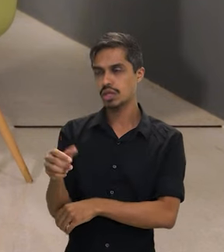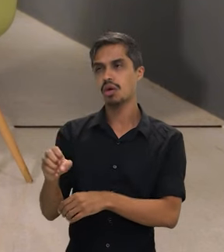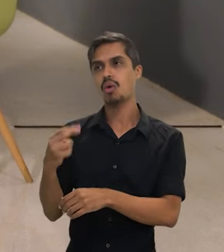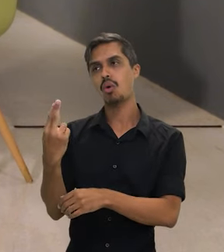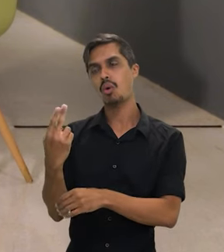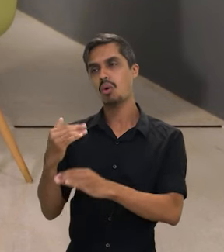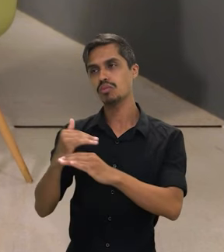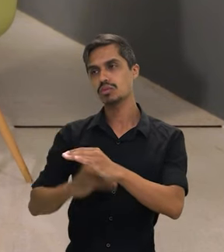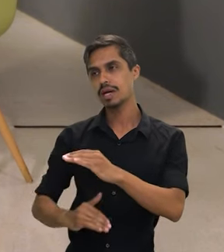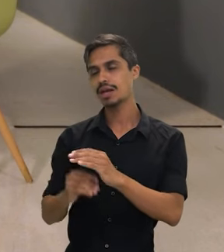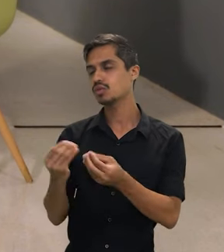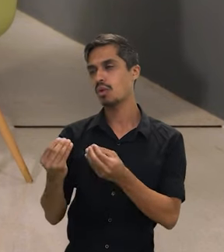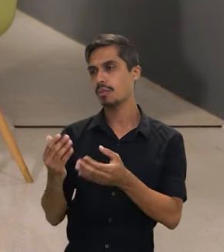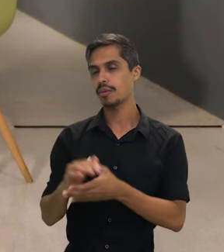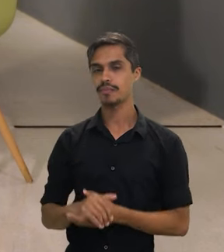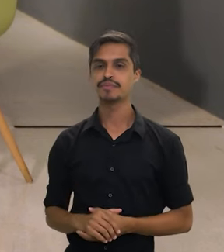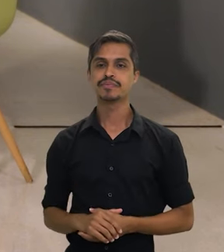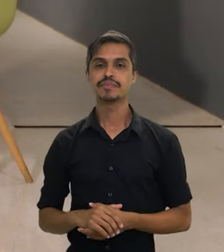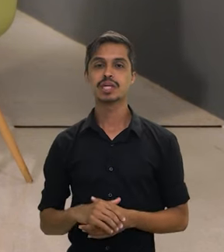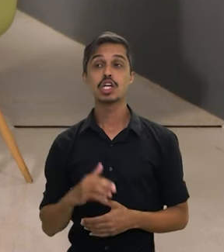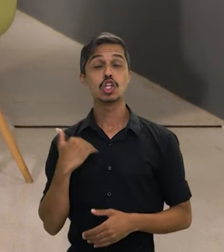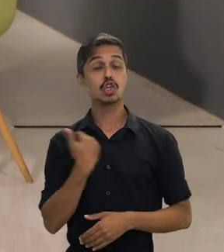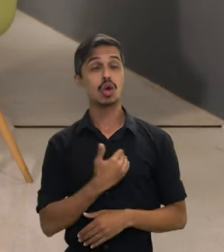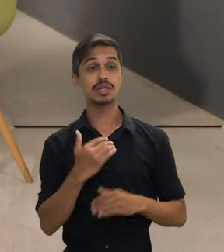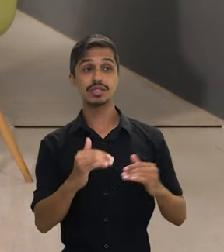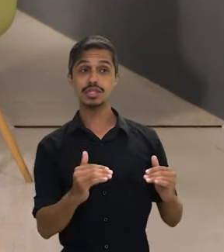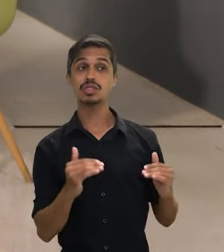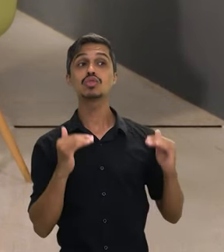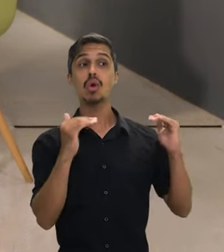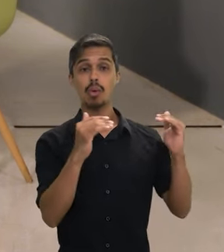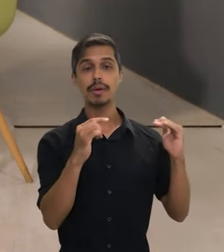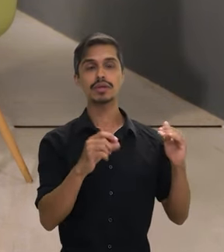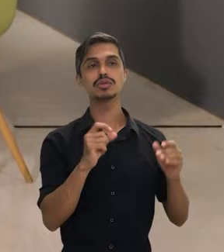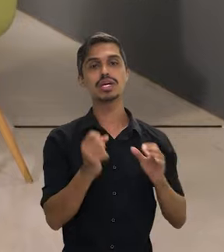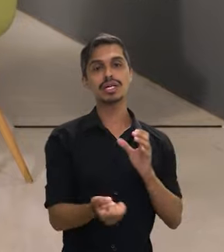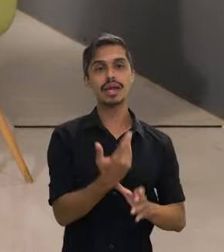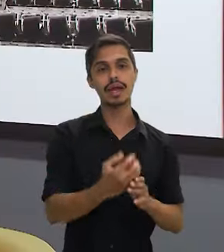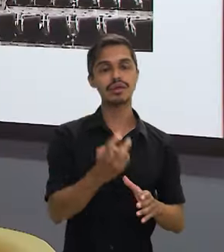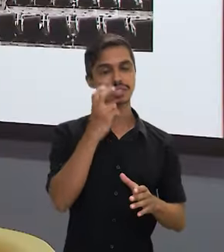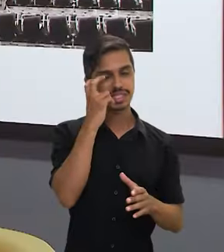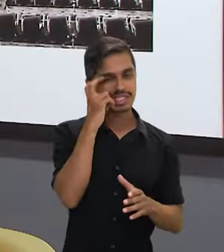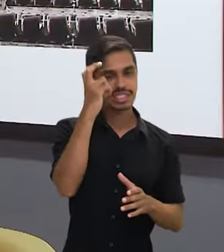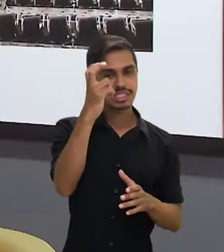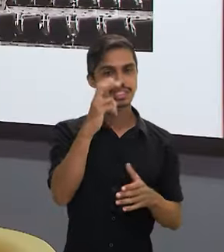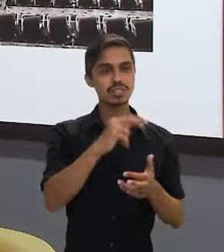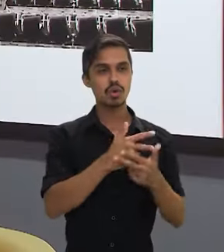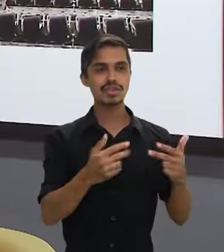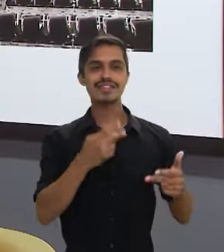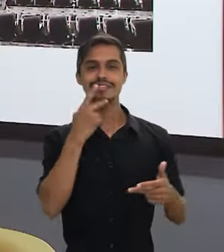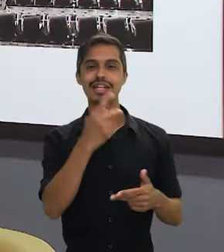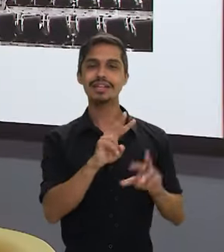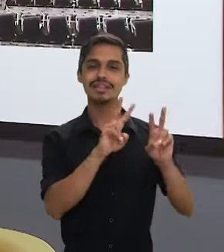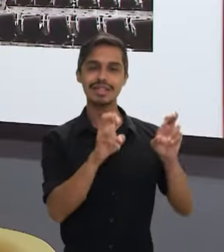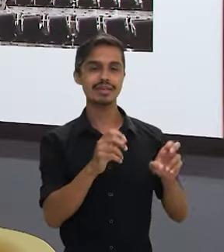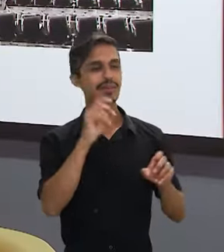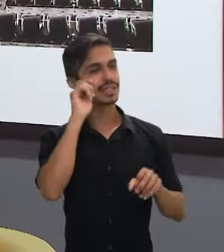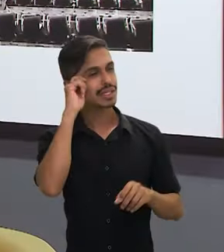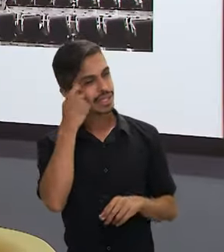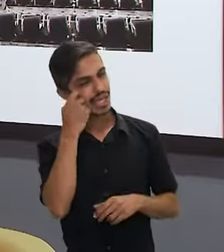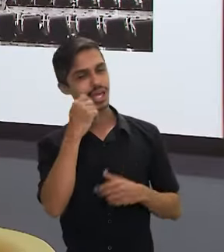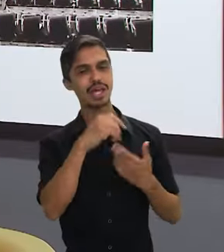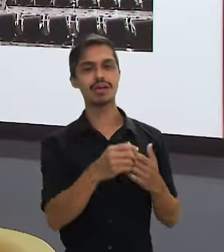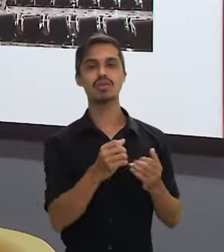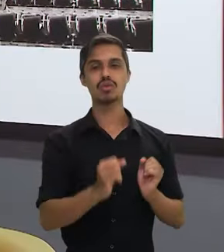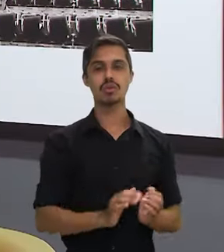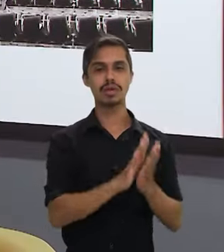está mais no regresso? Como que a gente está? Olha, a gente é muito avançado na produção intelectual para falar de pessoas negras, para falar do